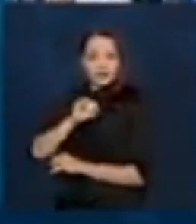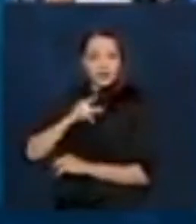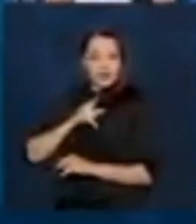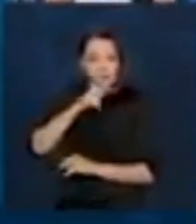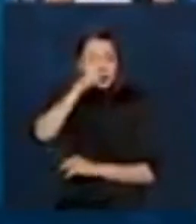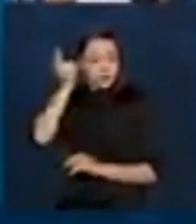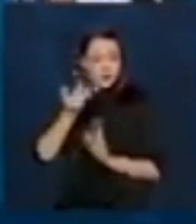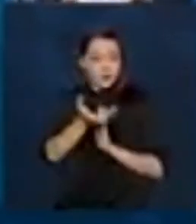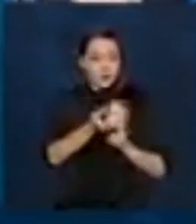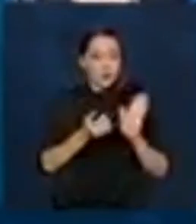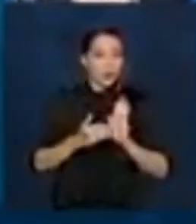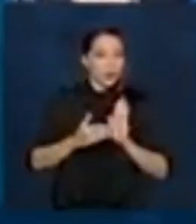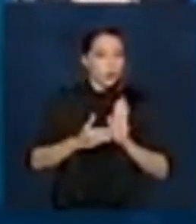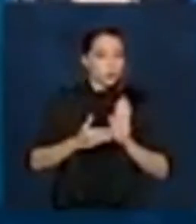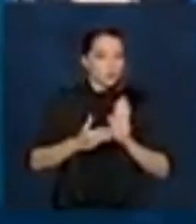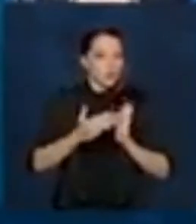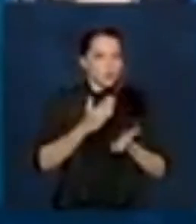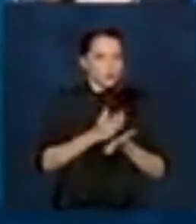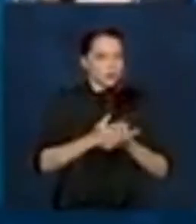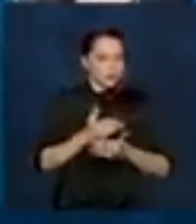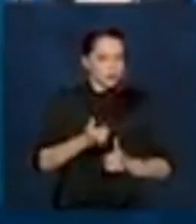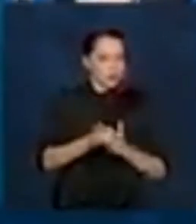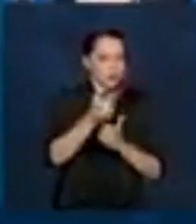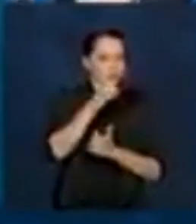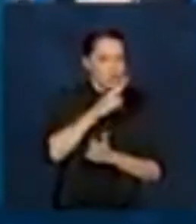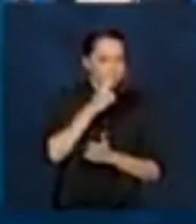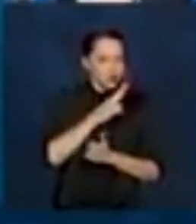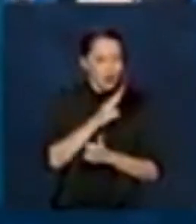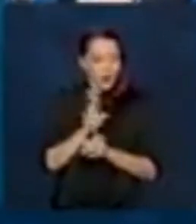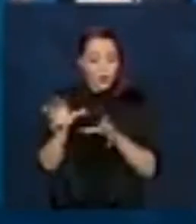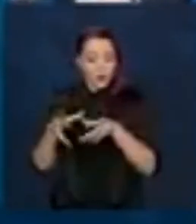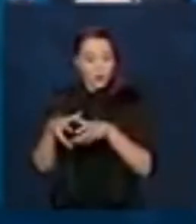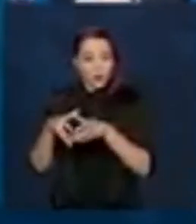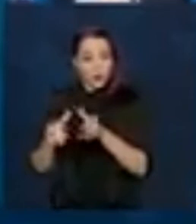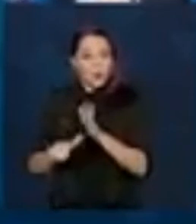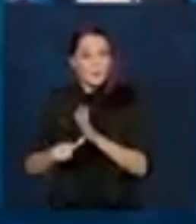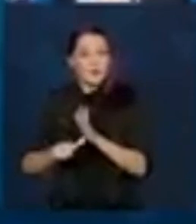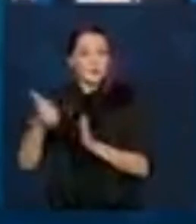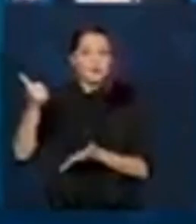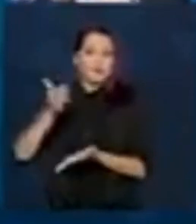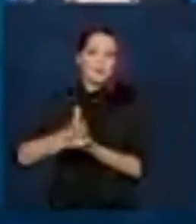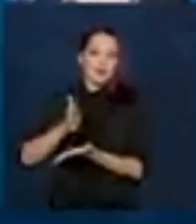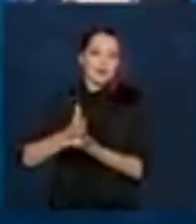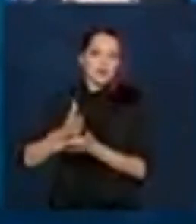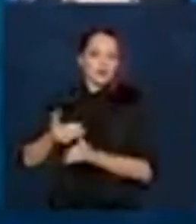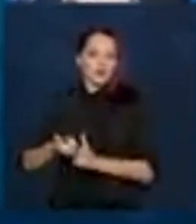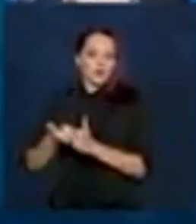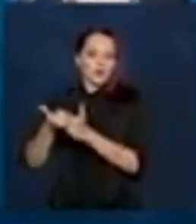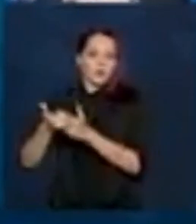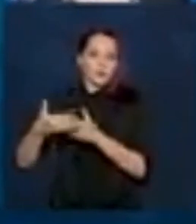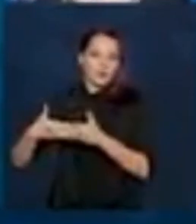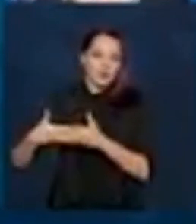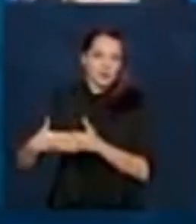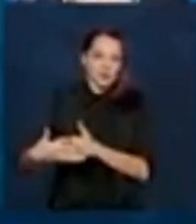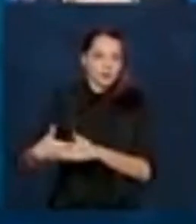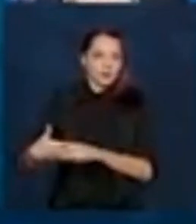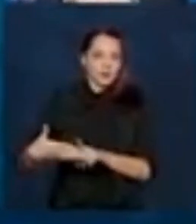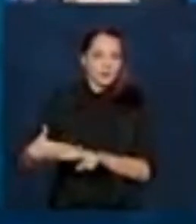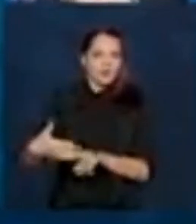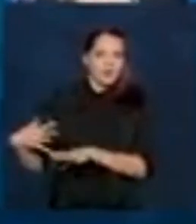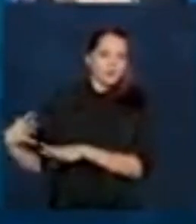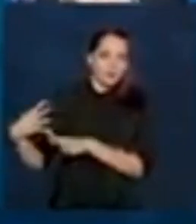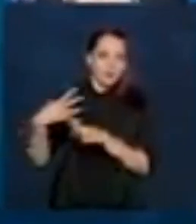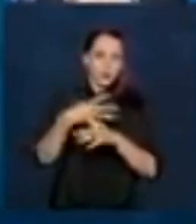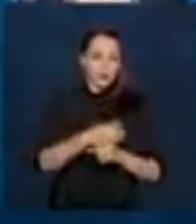as últimas parcelas do auxílio emergencial e um grupo recebendo a primeira parcela do auxílio extensão, num